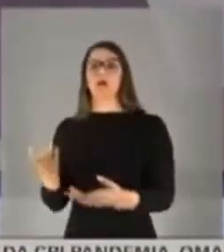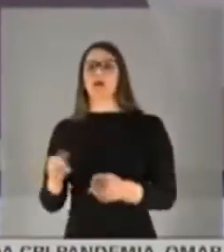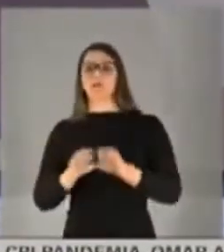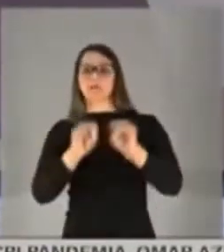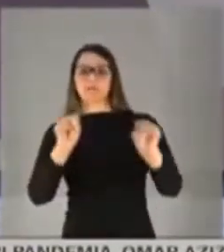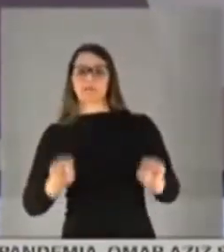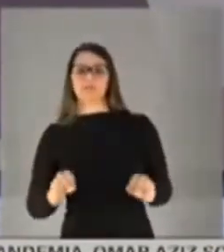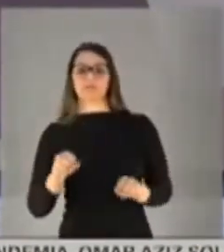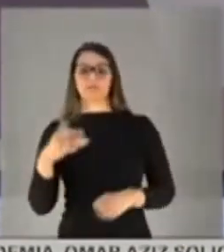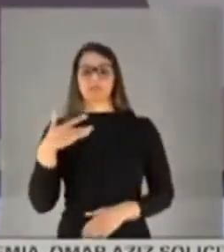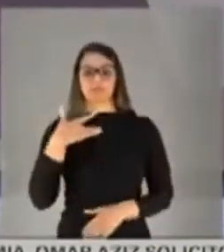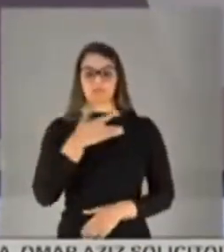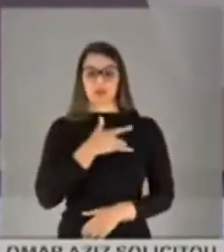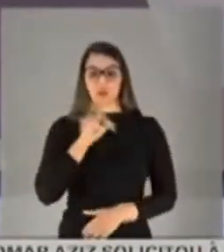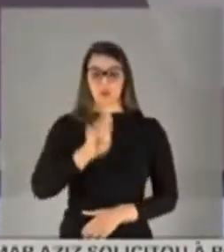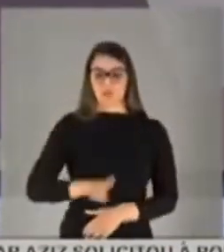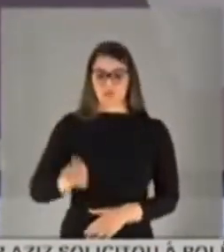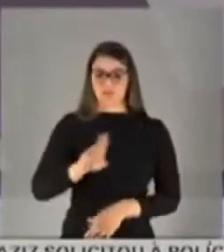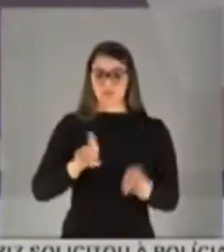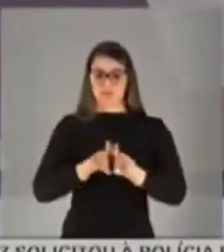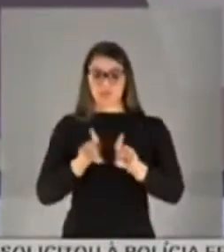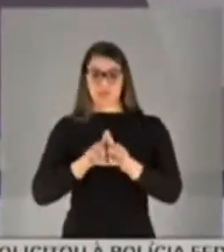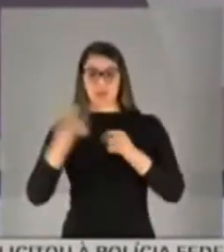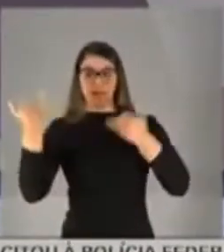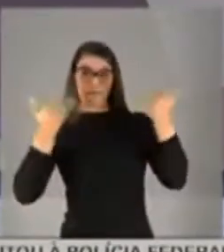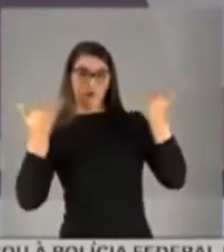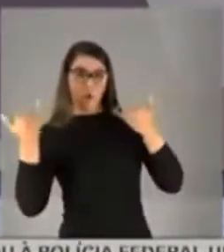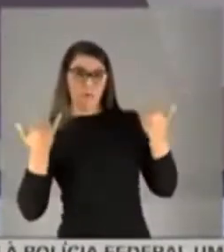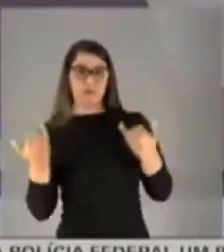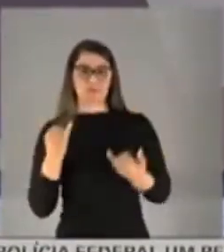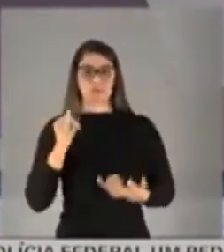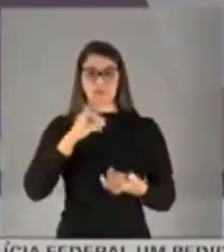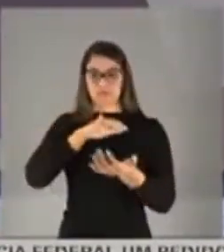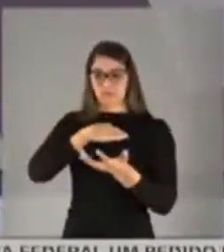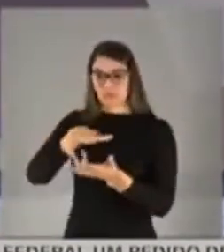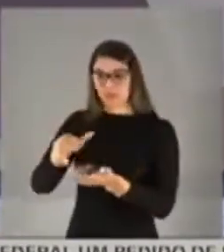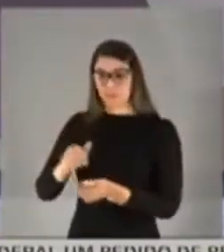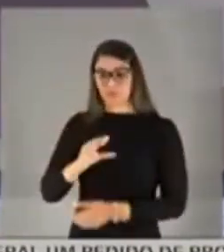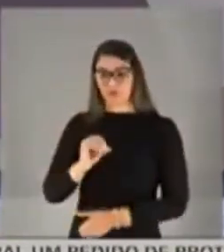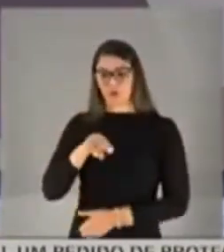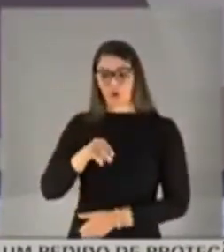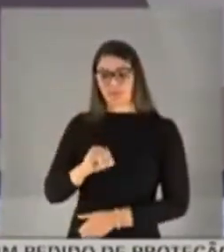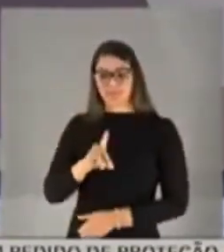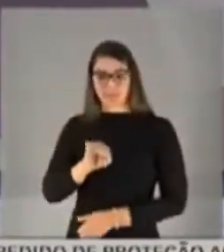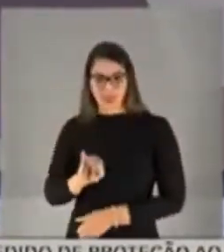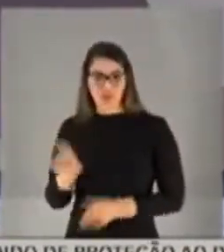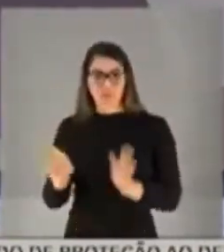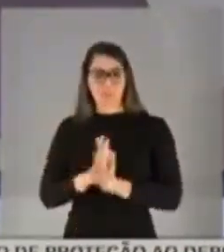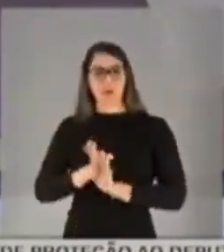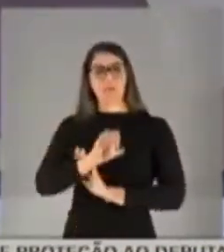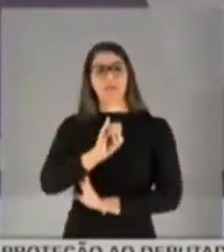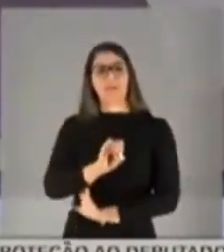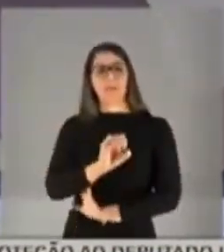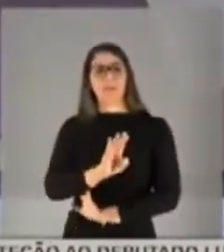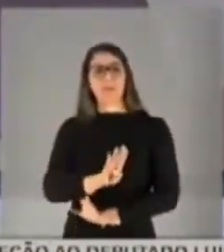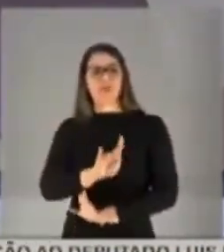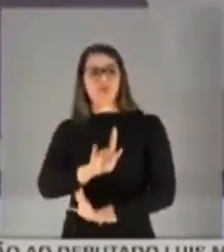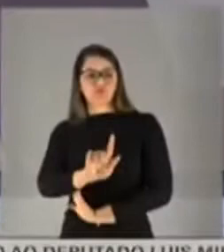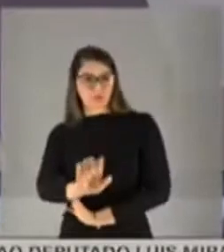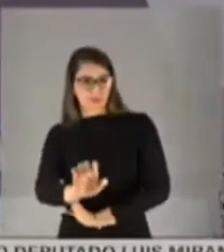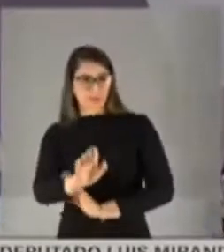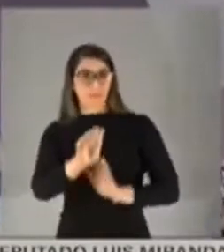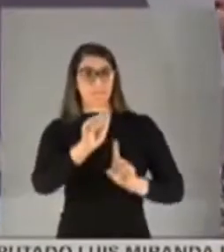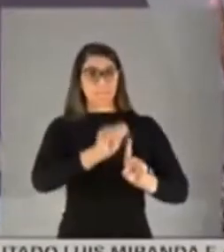de saúde. A gente utilizou também dados oficiais, a PNAD COVID, produzida pelo IBGE, de